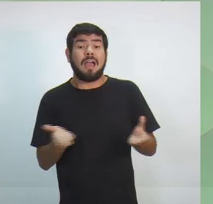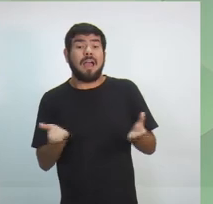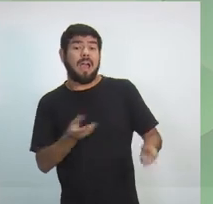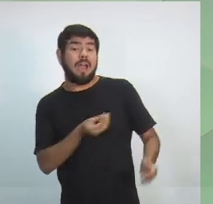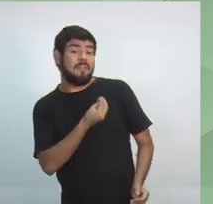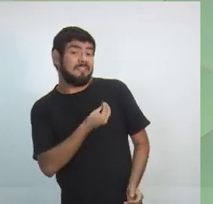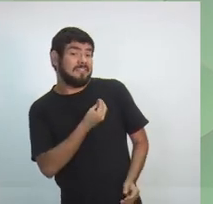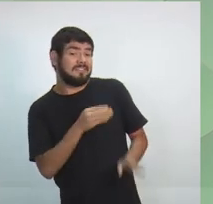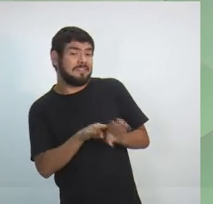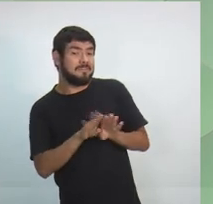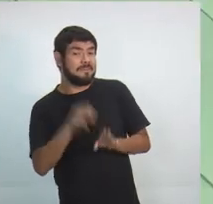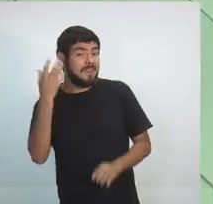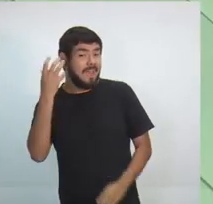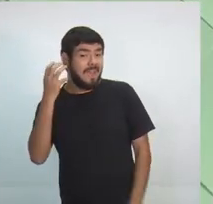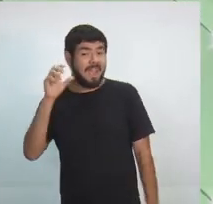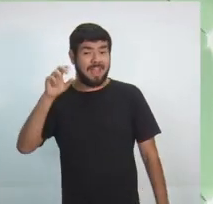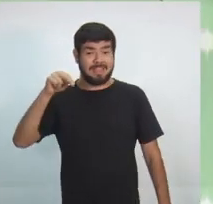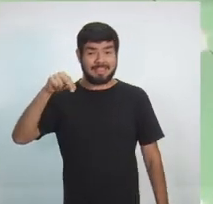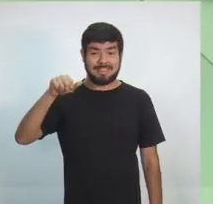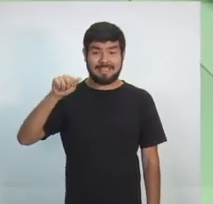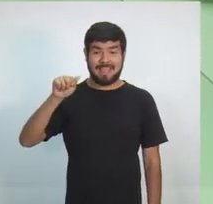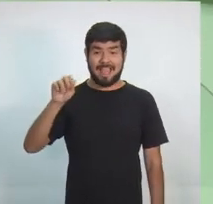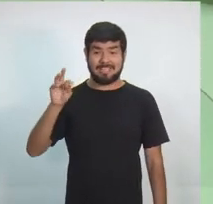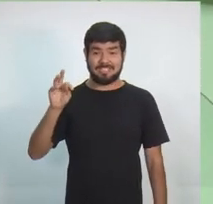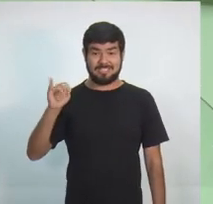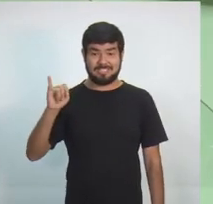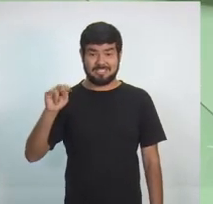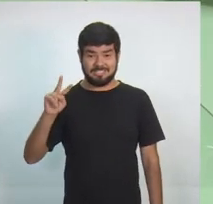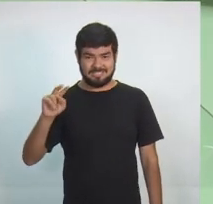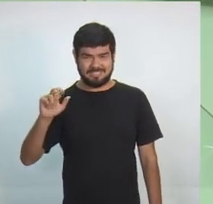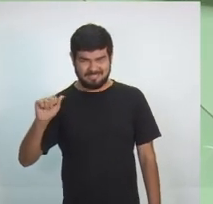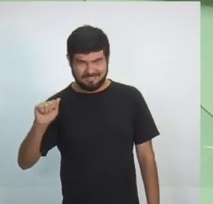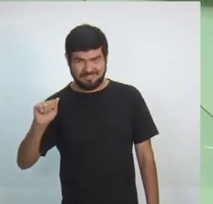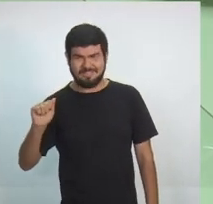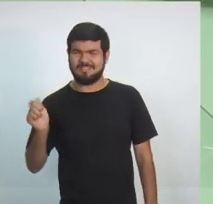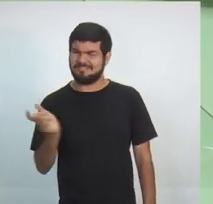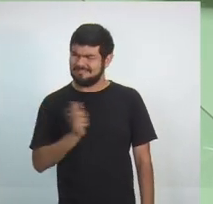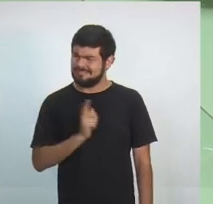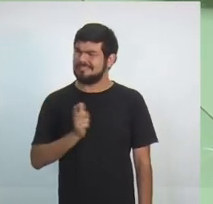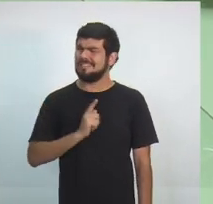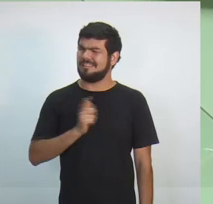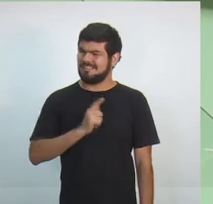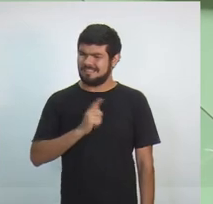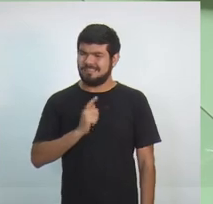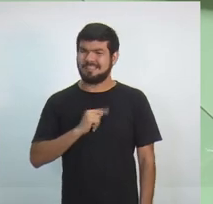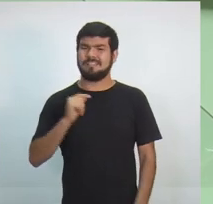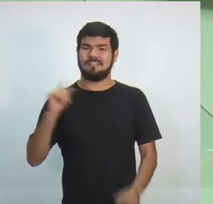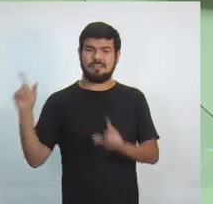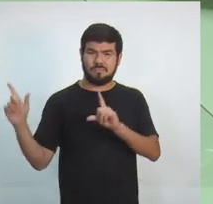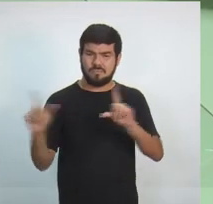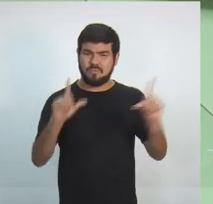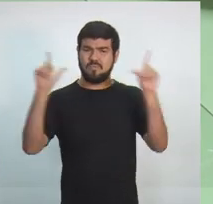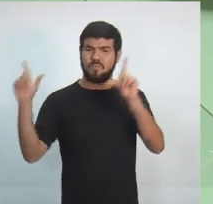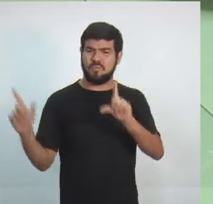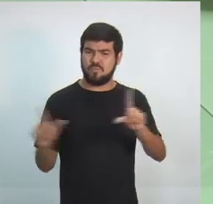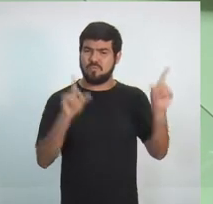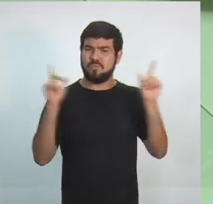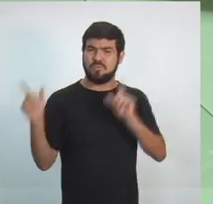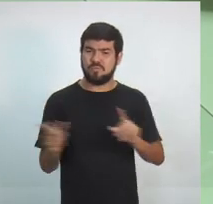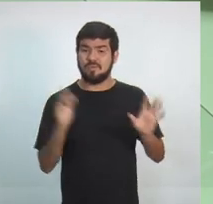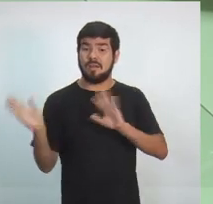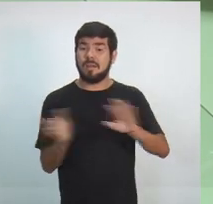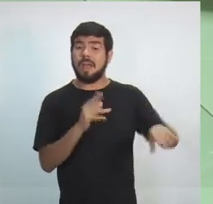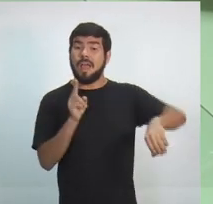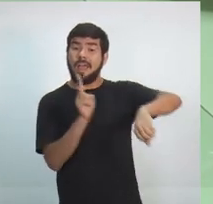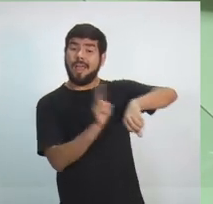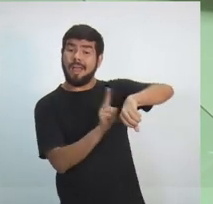pela Rádio Nativa com flashes, viu? Todos vocês que acompanham a Rádio Nativa, gente também está com flashes ao vivo na Rádio Nativa. E olha, às